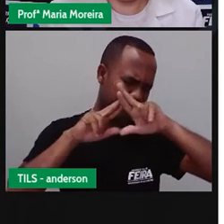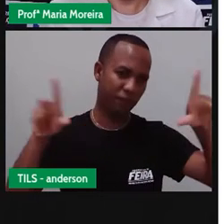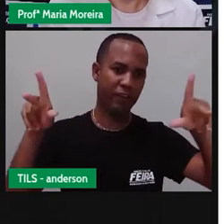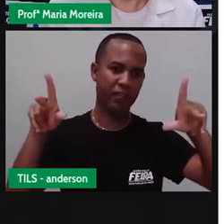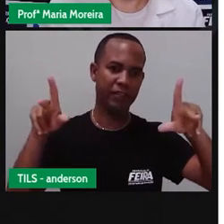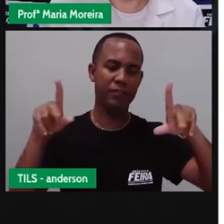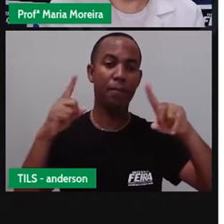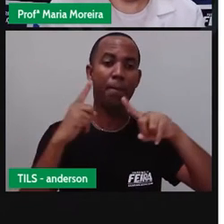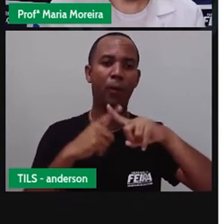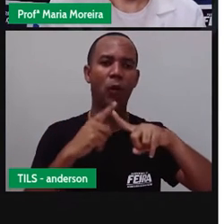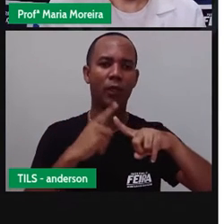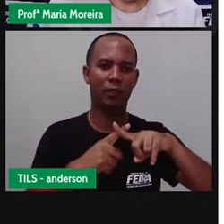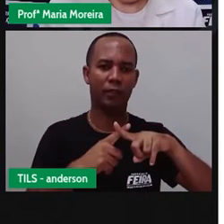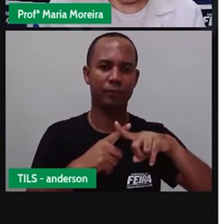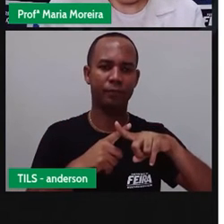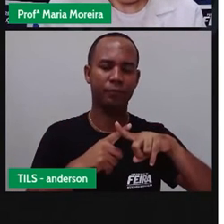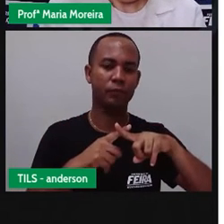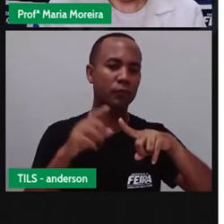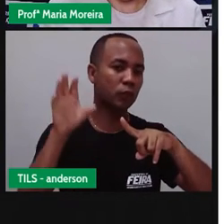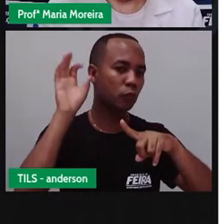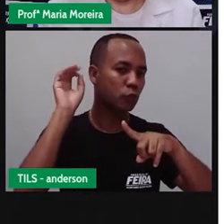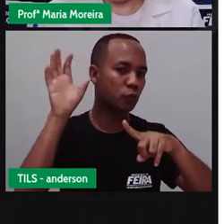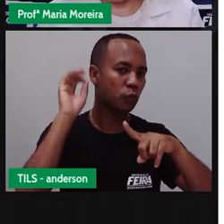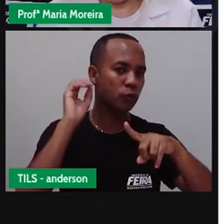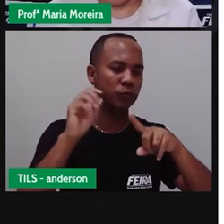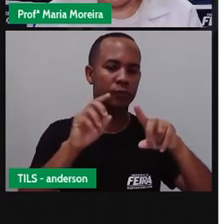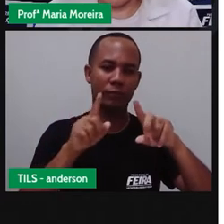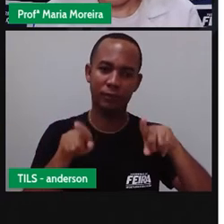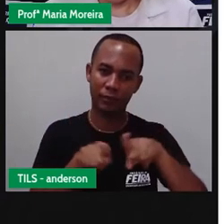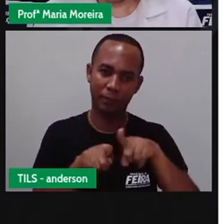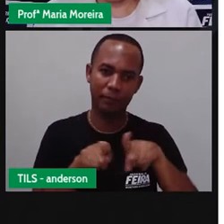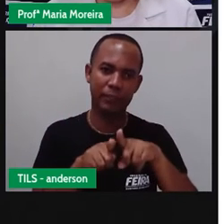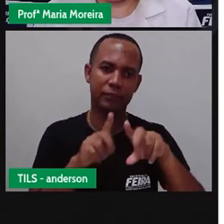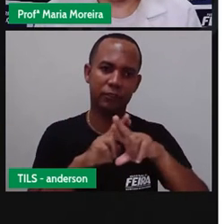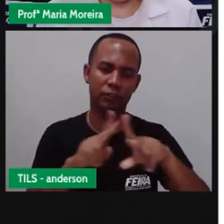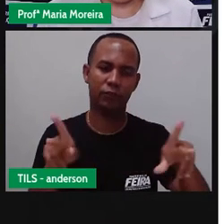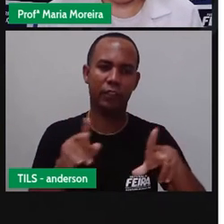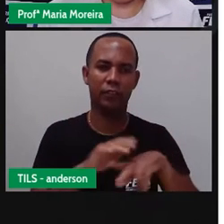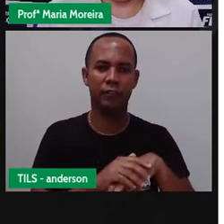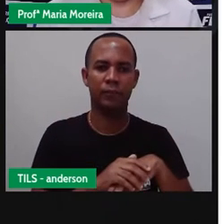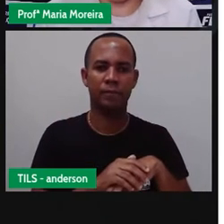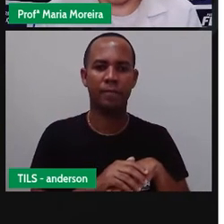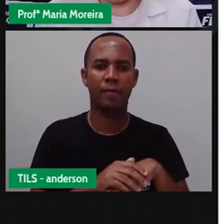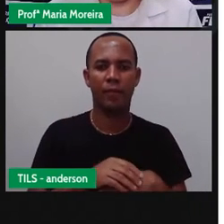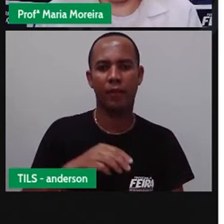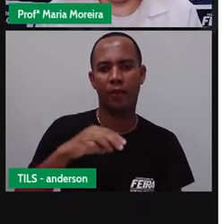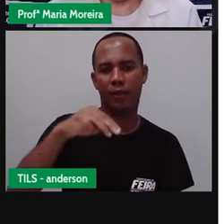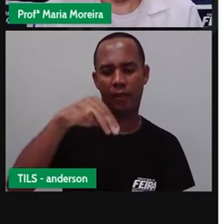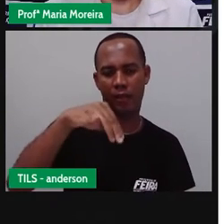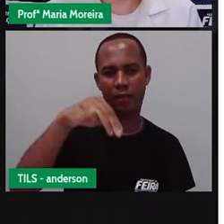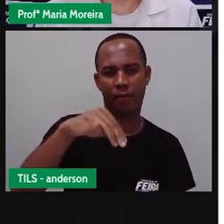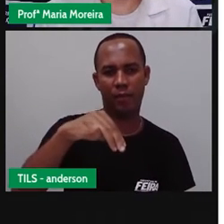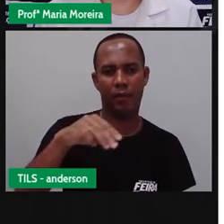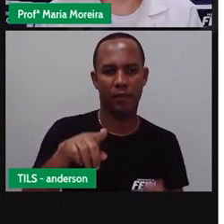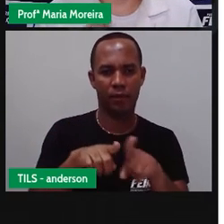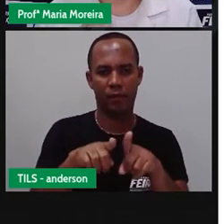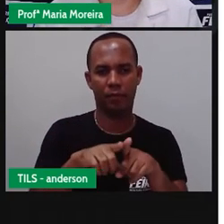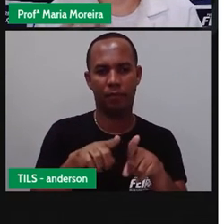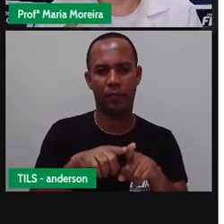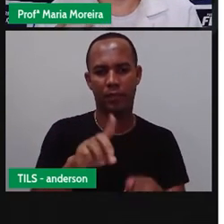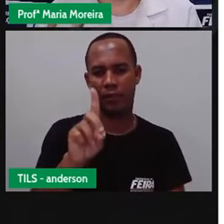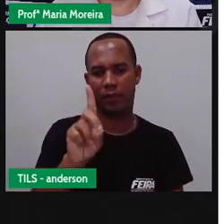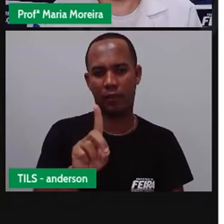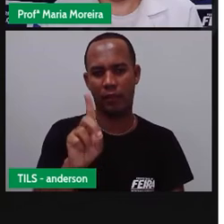também é o quê? Diferente. Então, embaixo ele diz, olha, os sonemas M e D, né, atribuíram